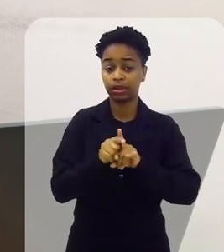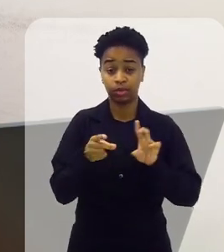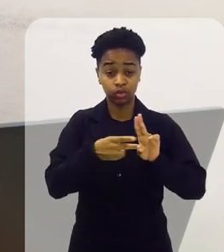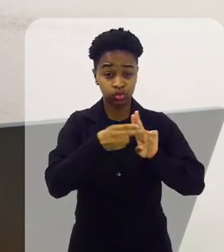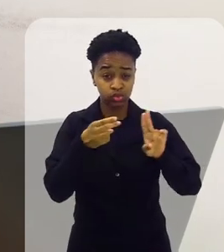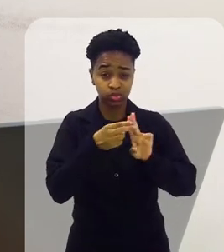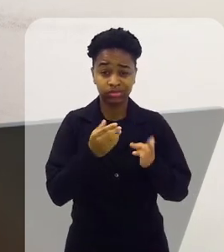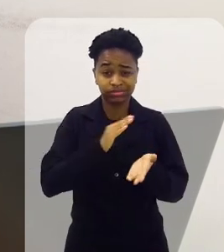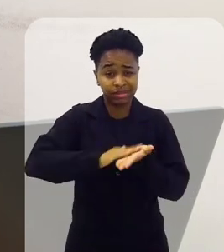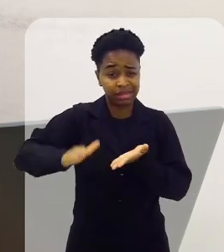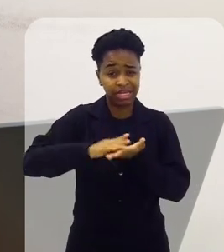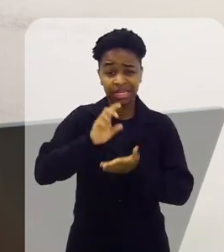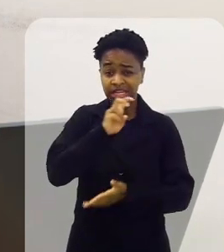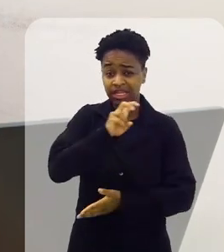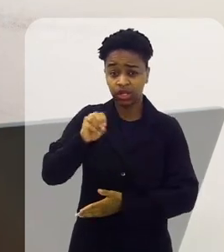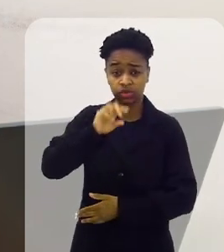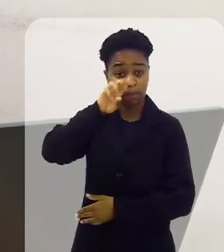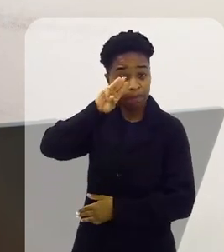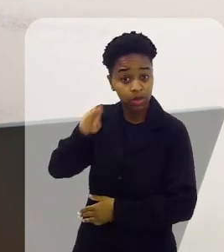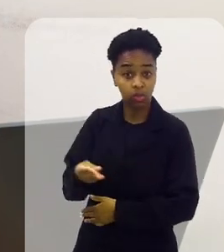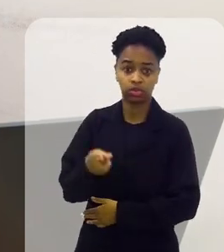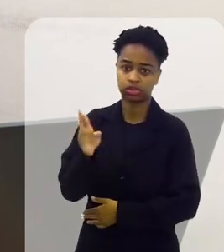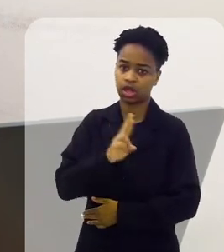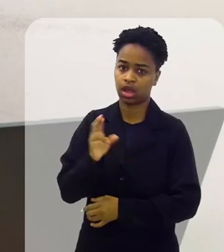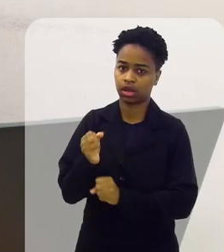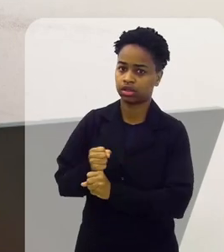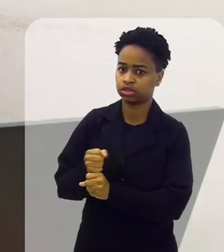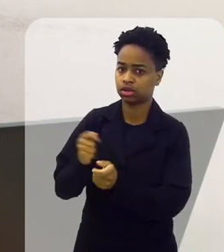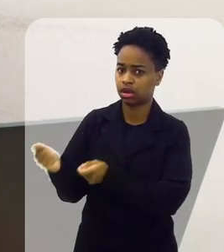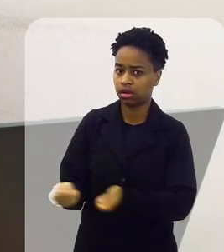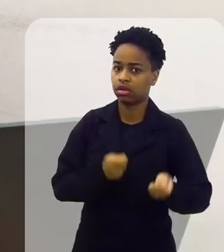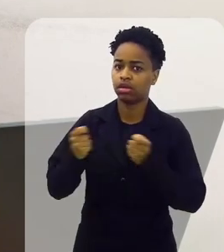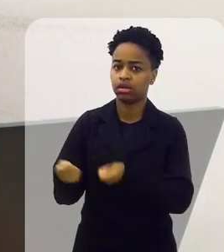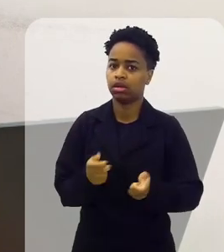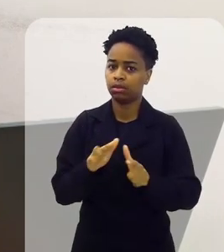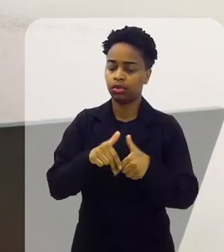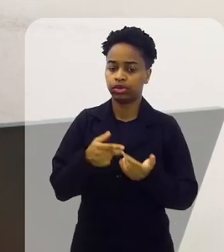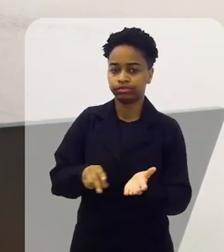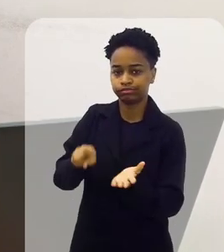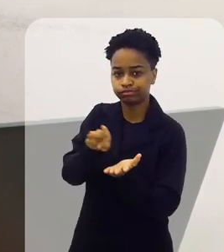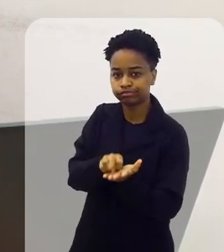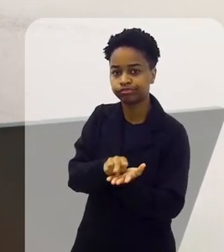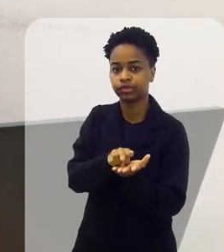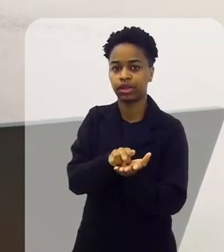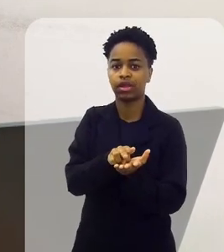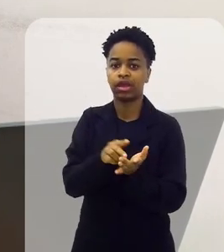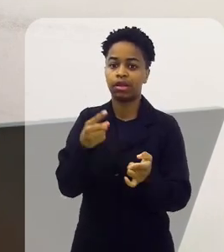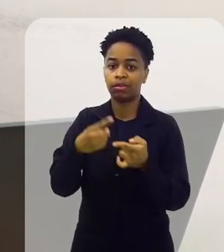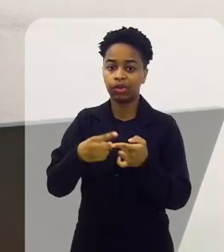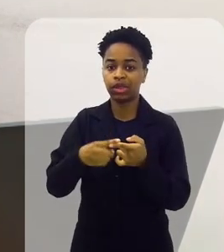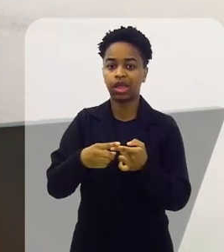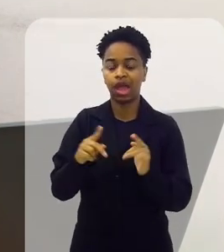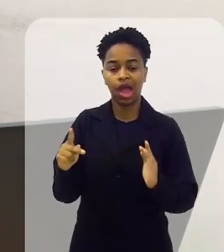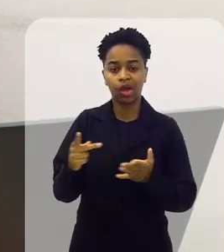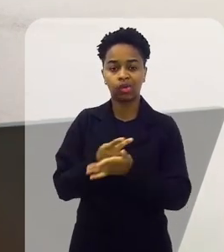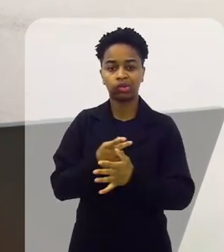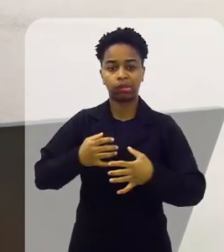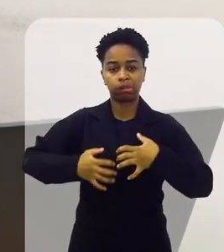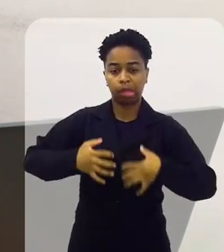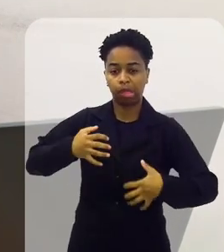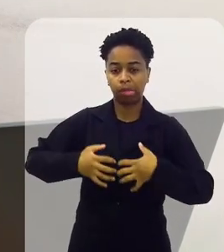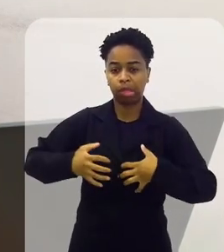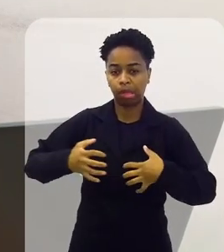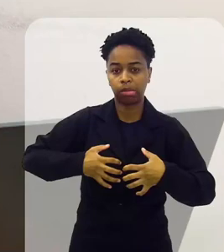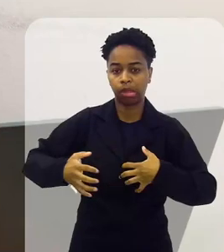O SUS gasta 500 milhões de reais por ano com internações, devido a complicações só de